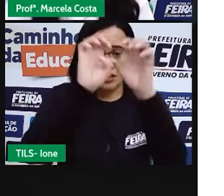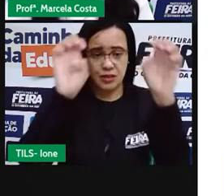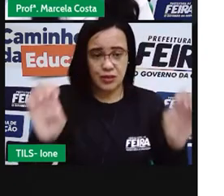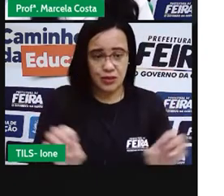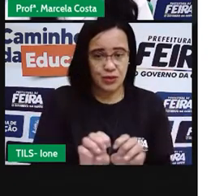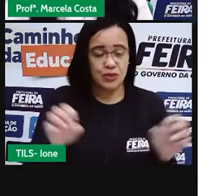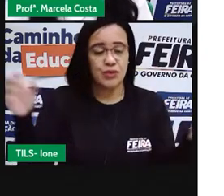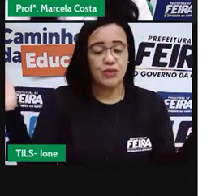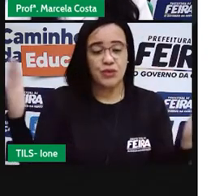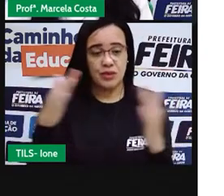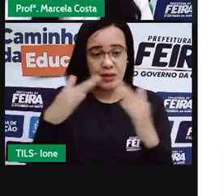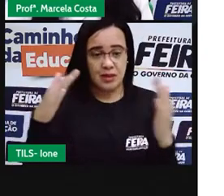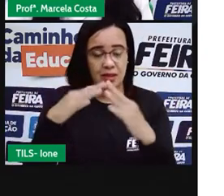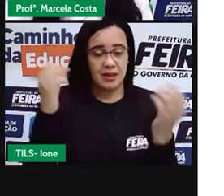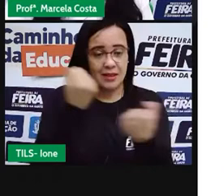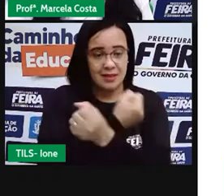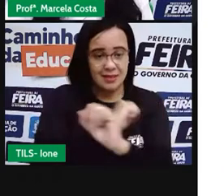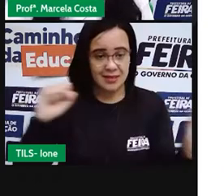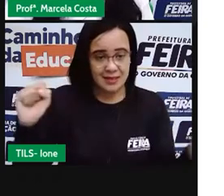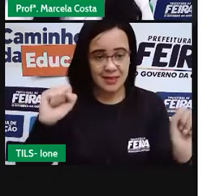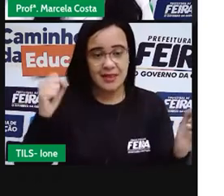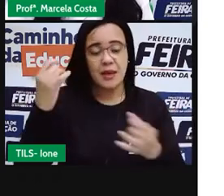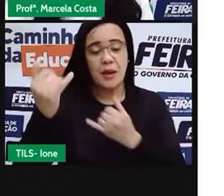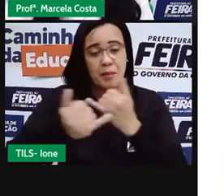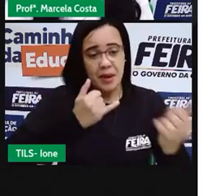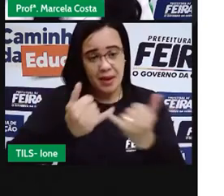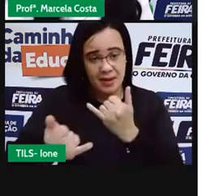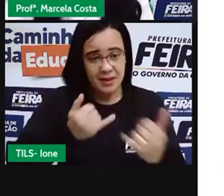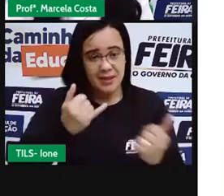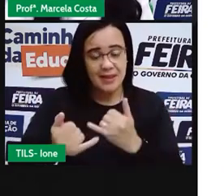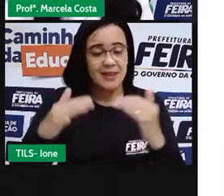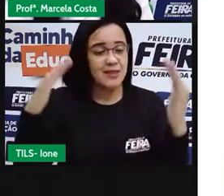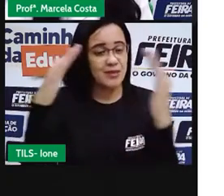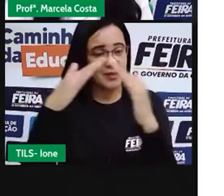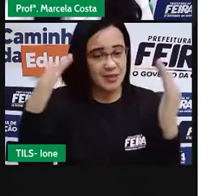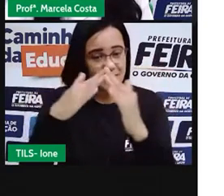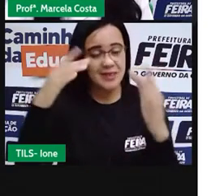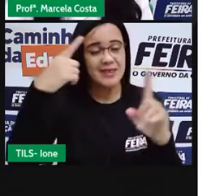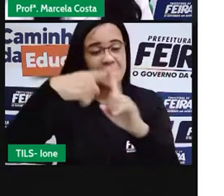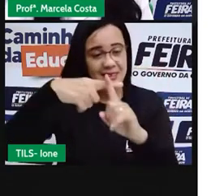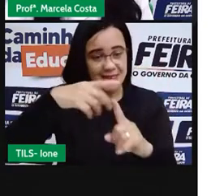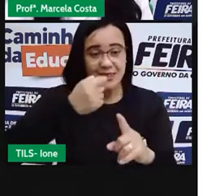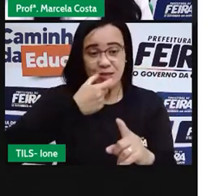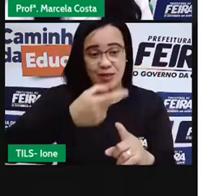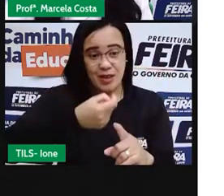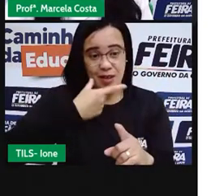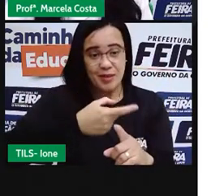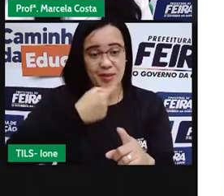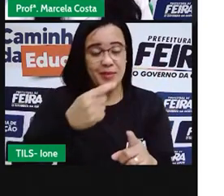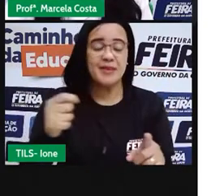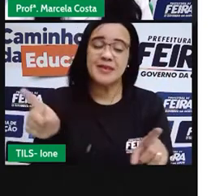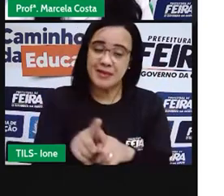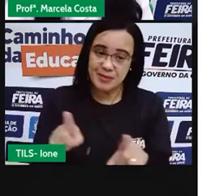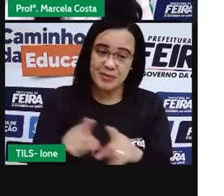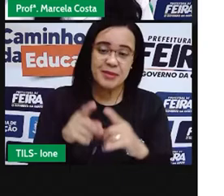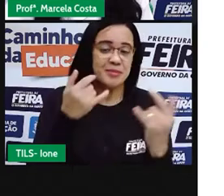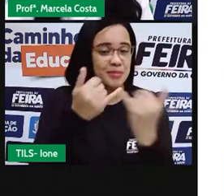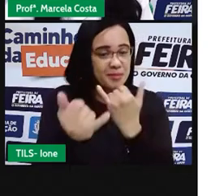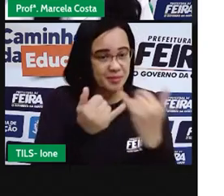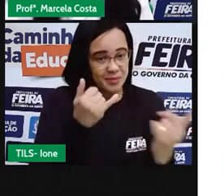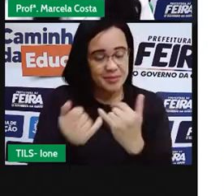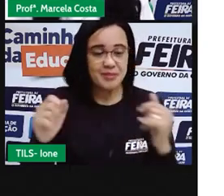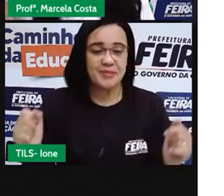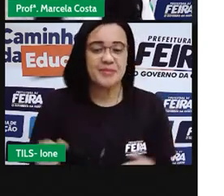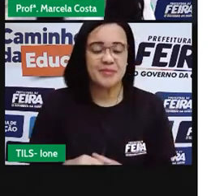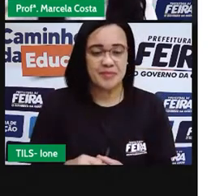é parecida com a da igreja Nossa Senhora dos Remédios e